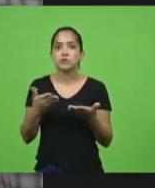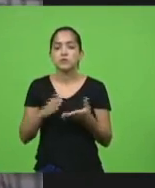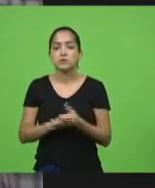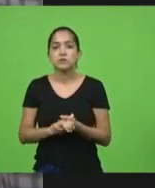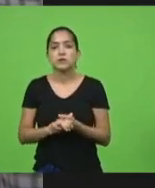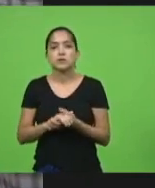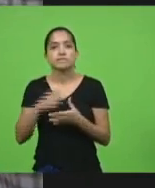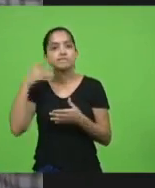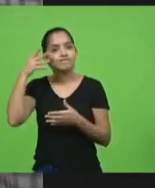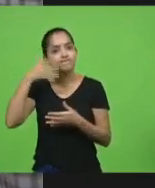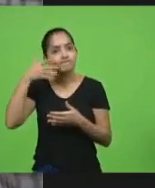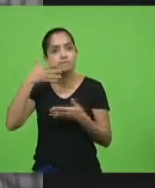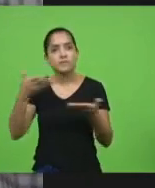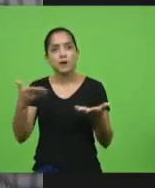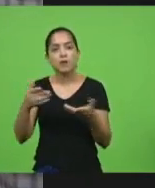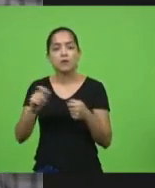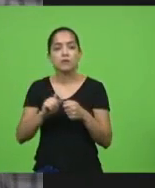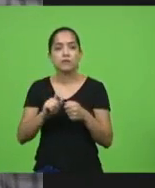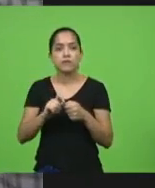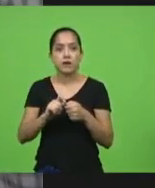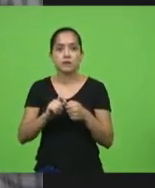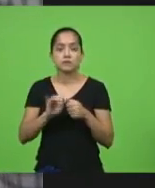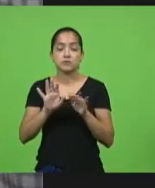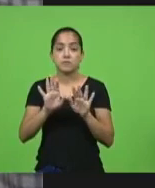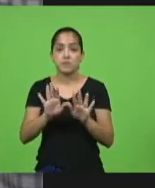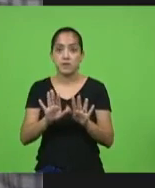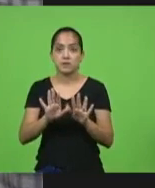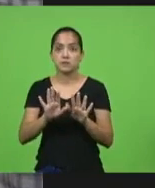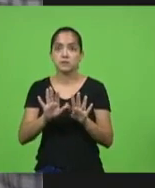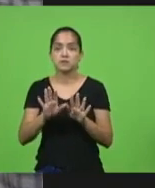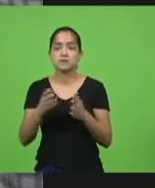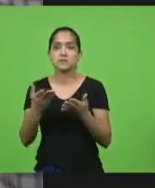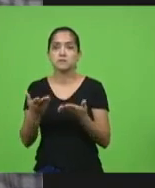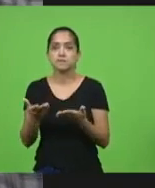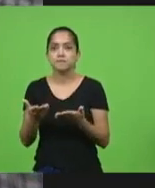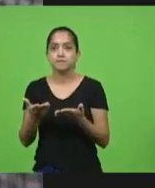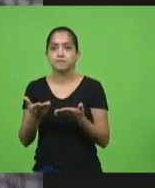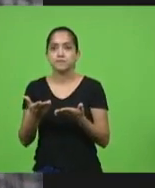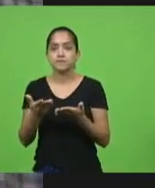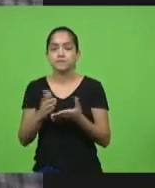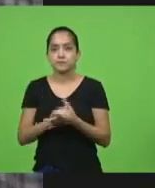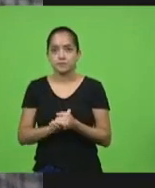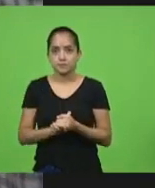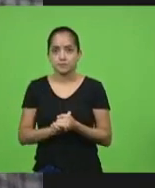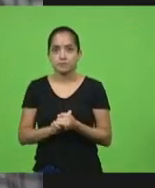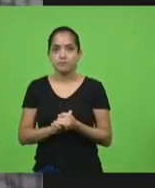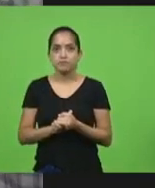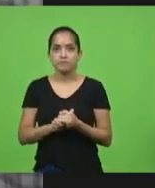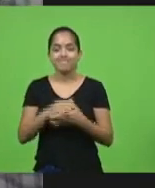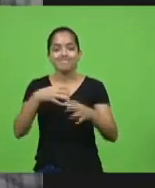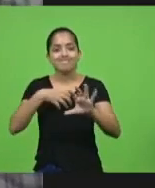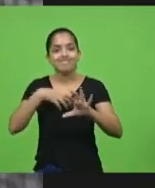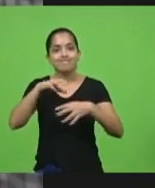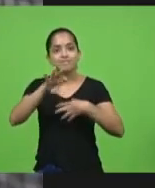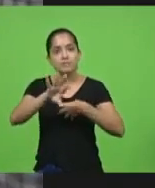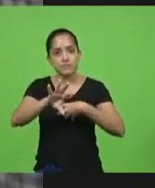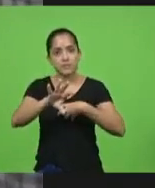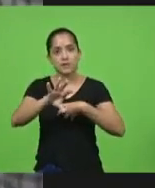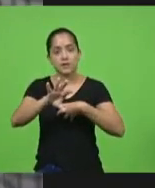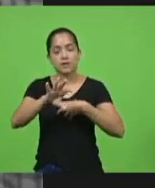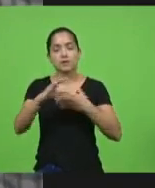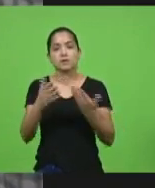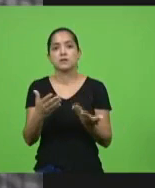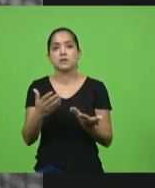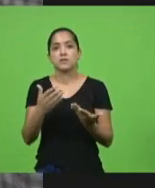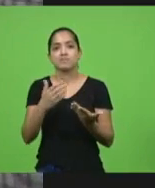essas palavras, mas me coloco, me coloco no lugar daqueles que perderam